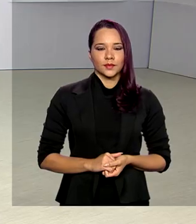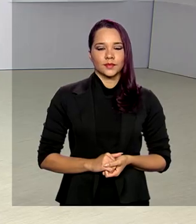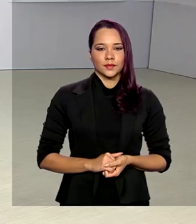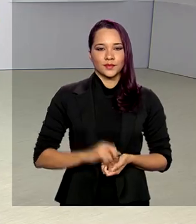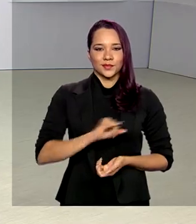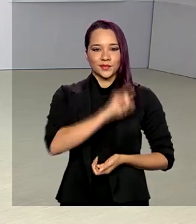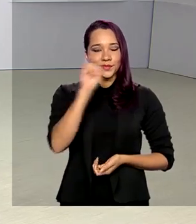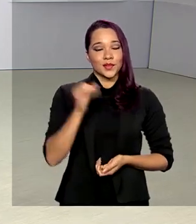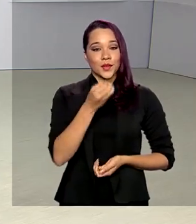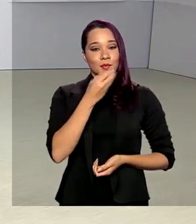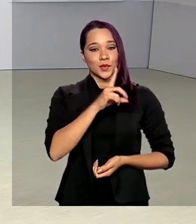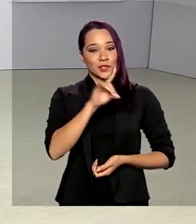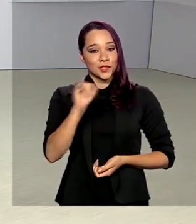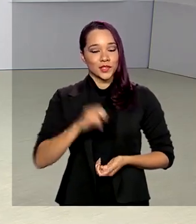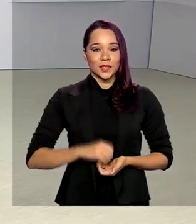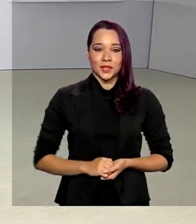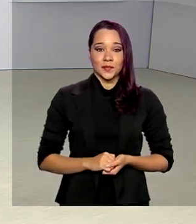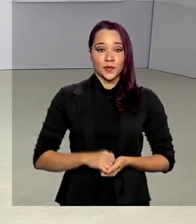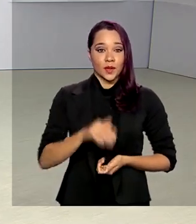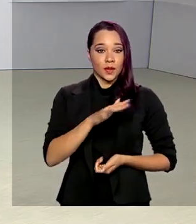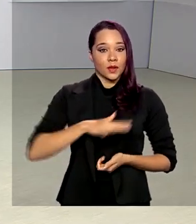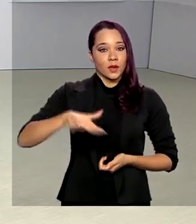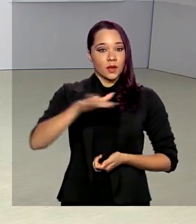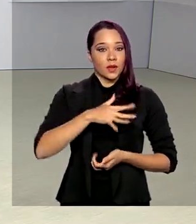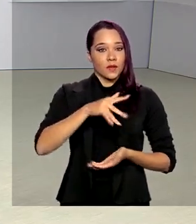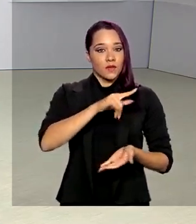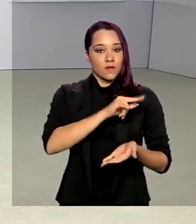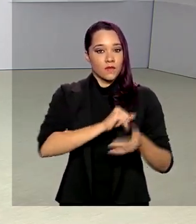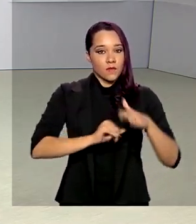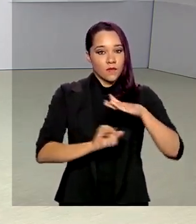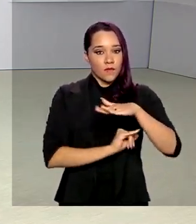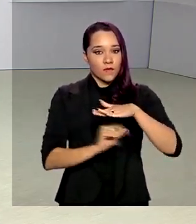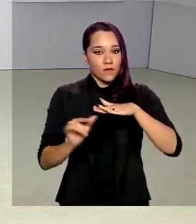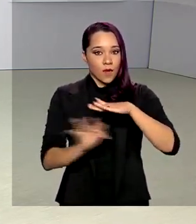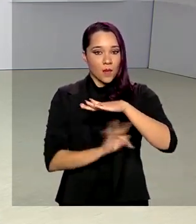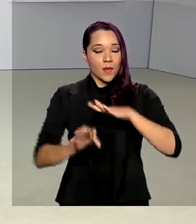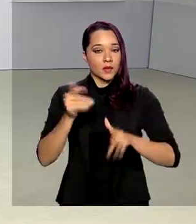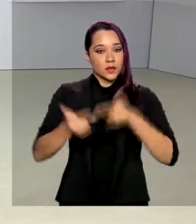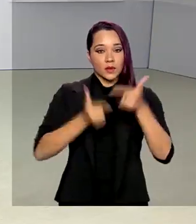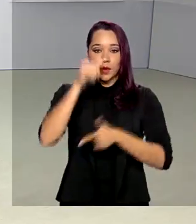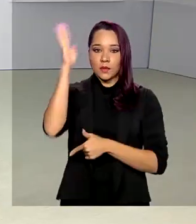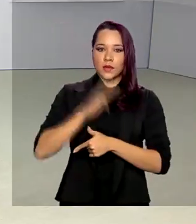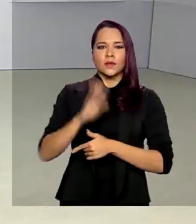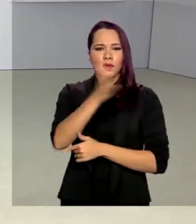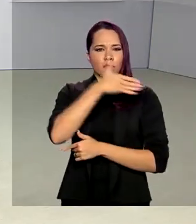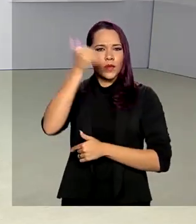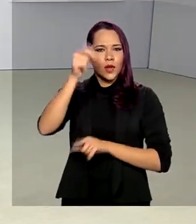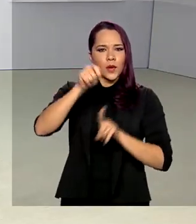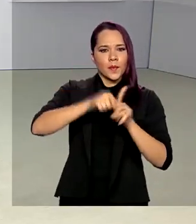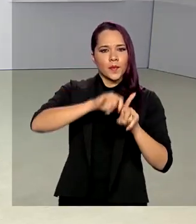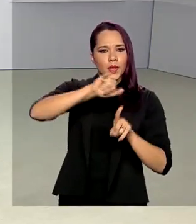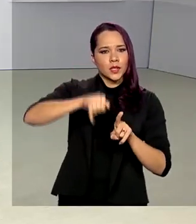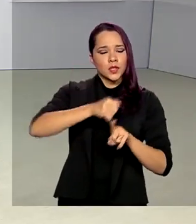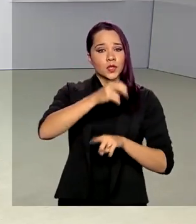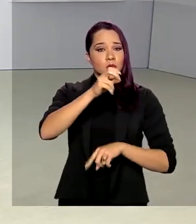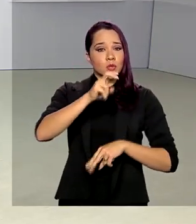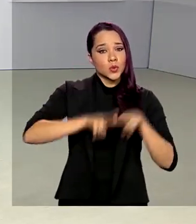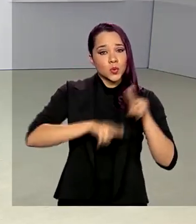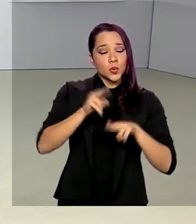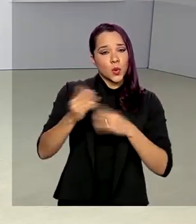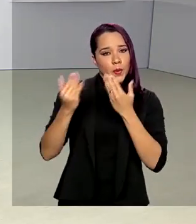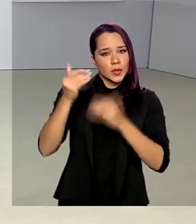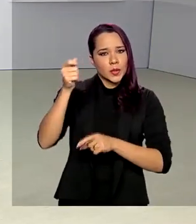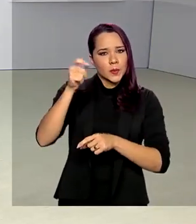Olá, bom dia. O mercado formal de trabalho no Brasil apresentou melhora em junho na comparação com maio. O mês